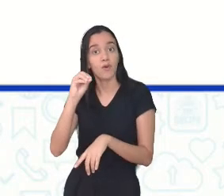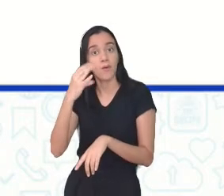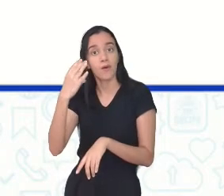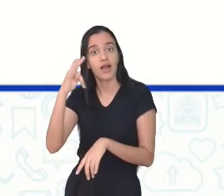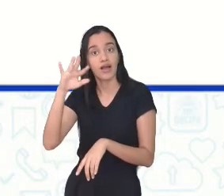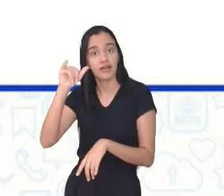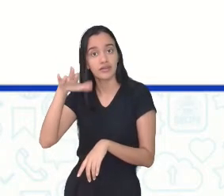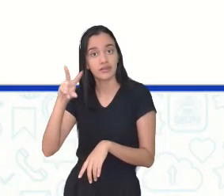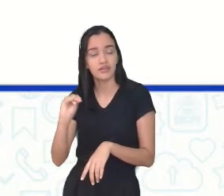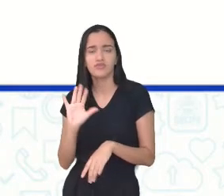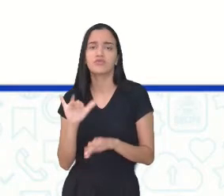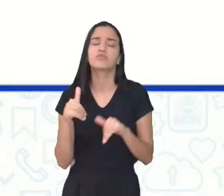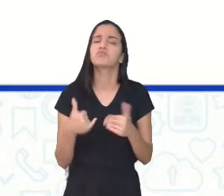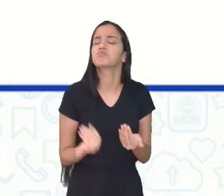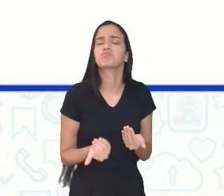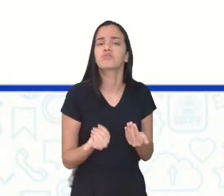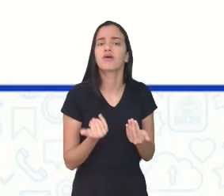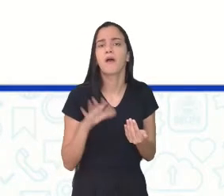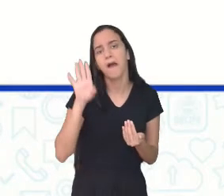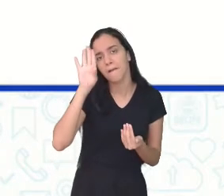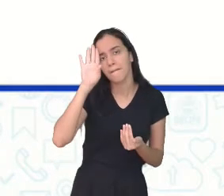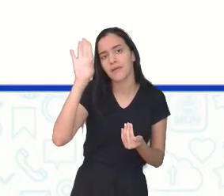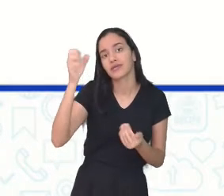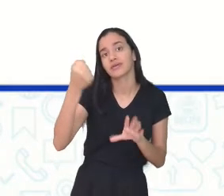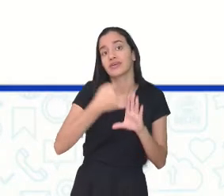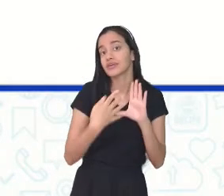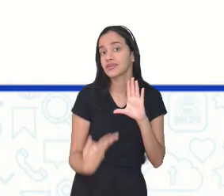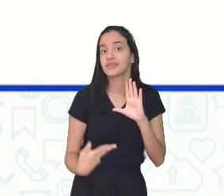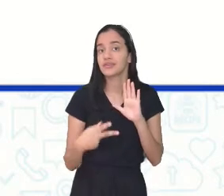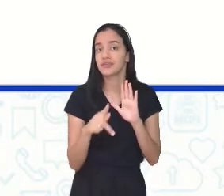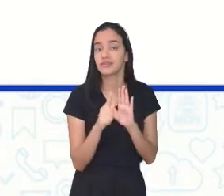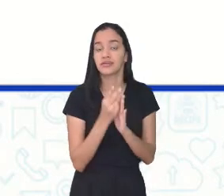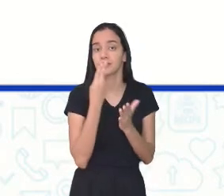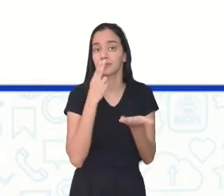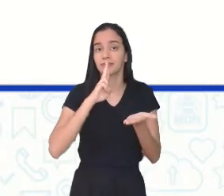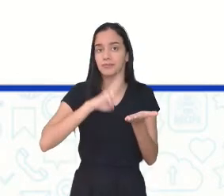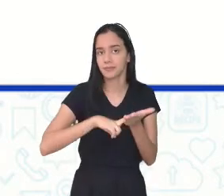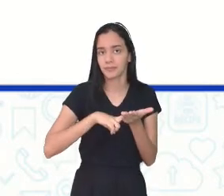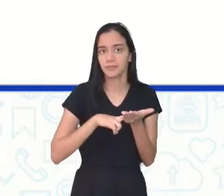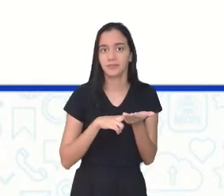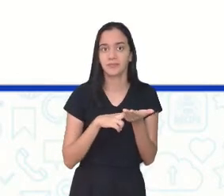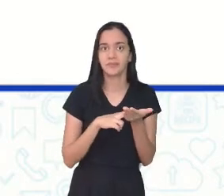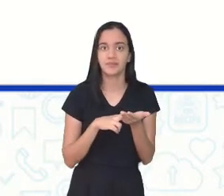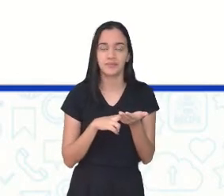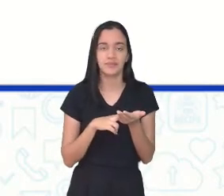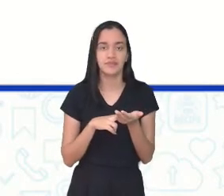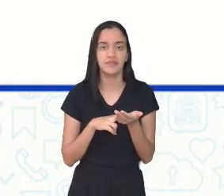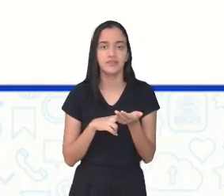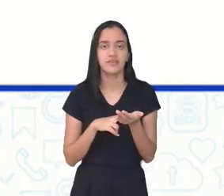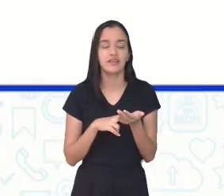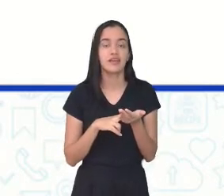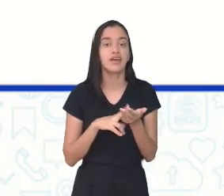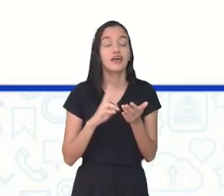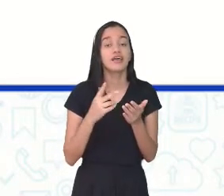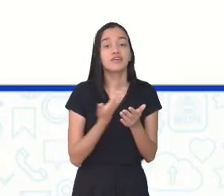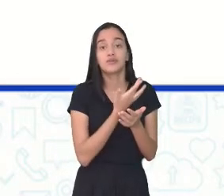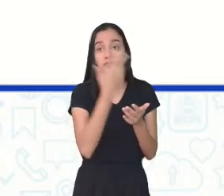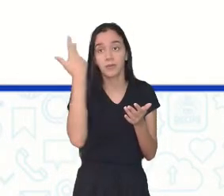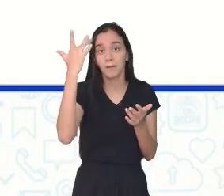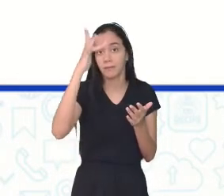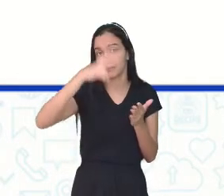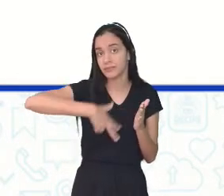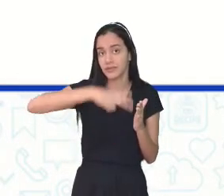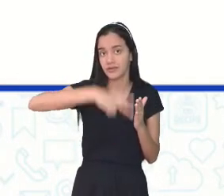Quais são as principais características de uma carta de um leitor?